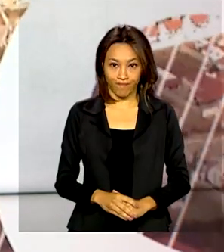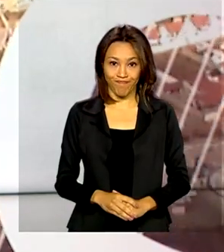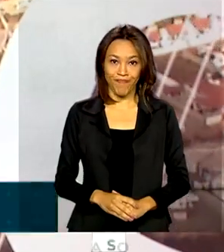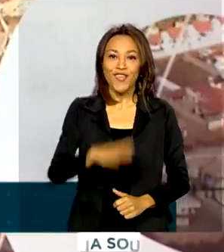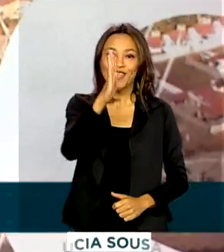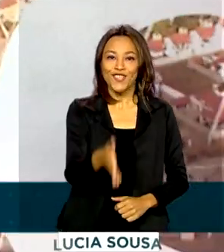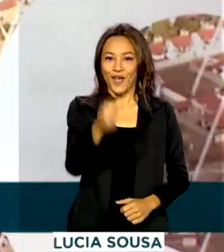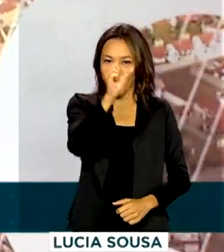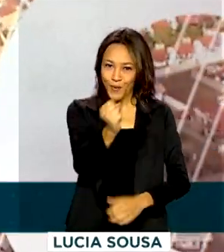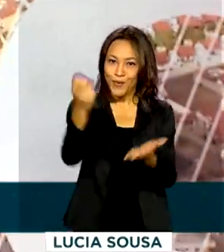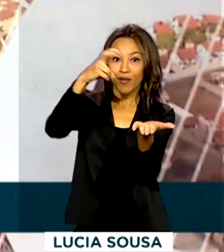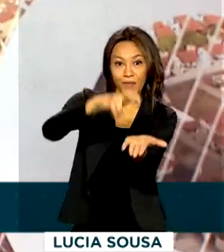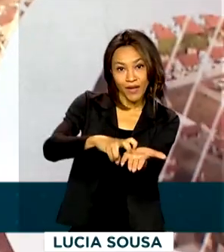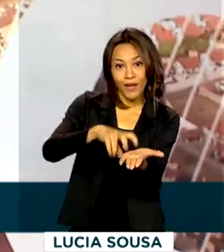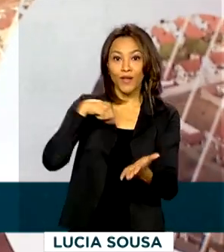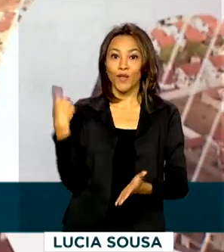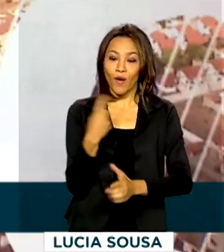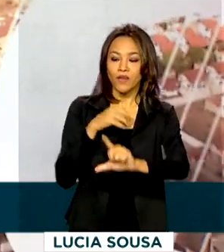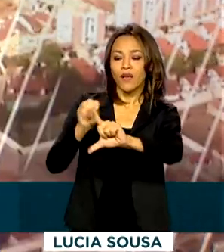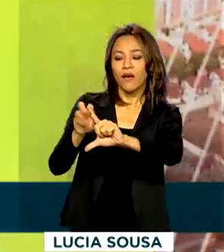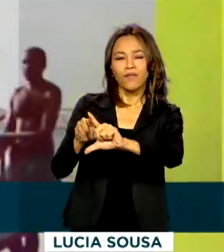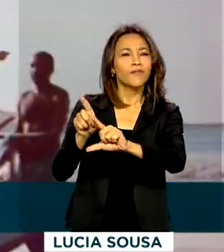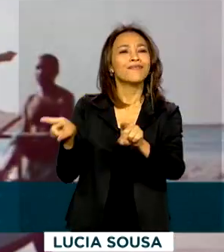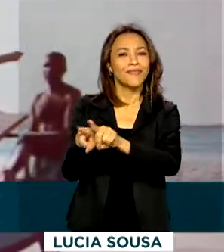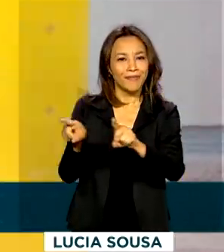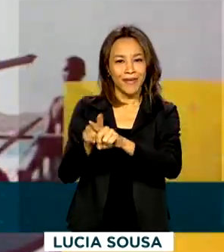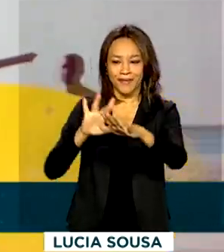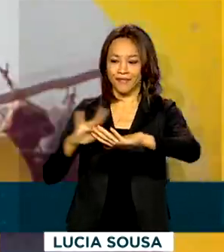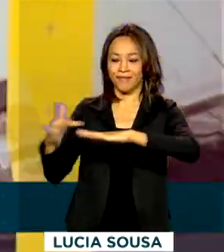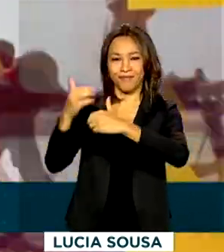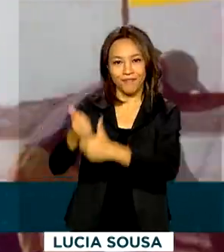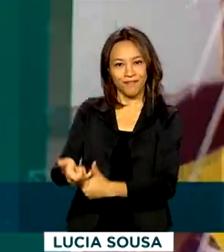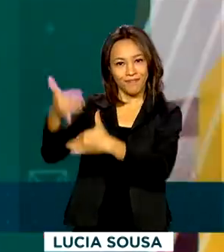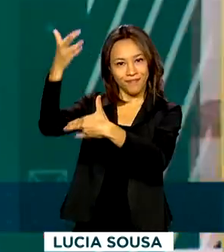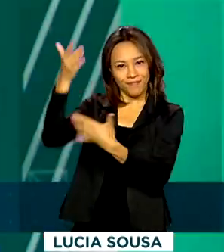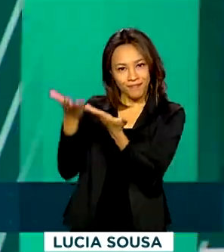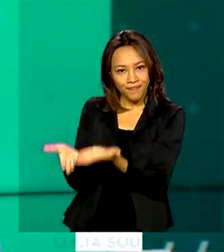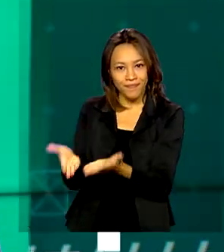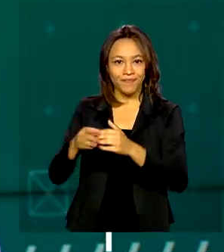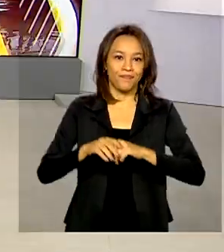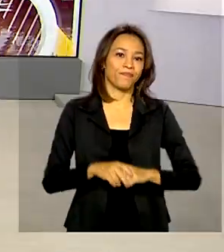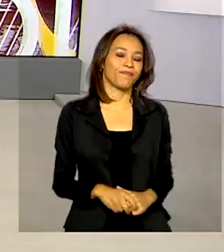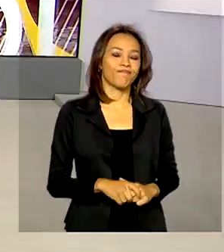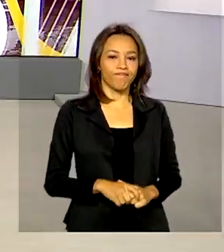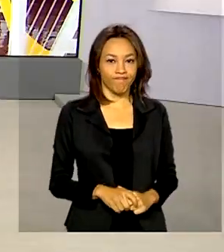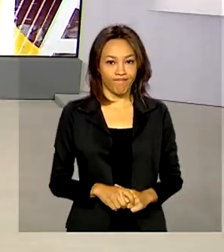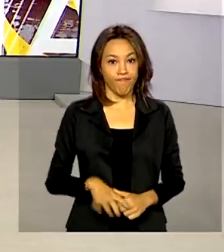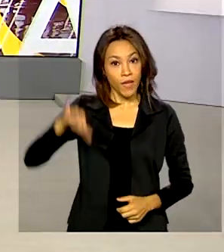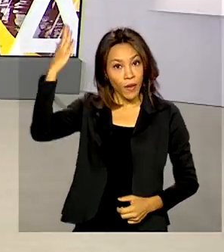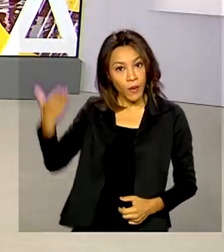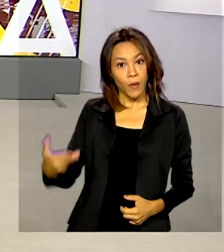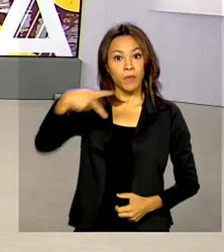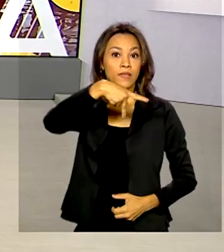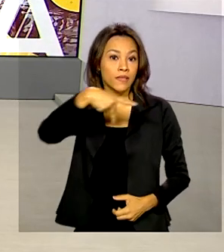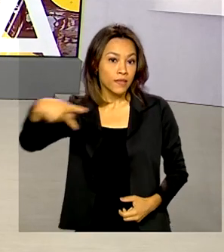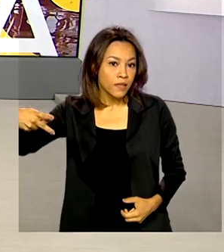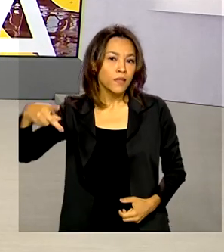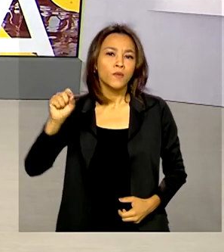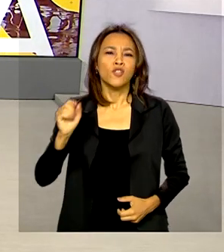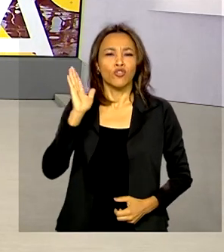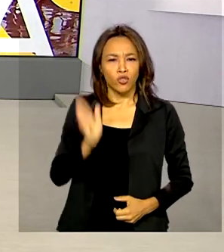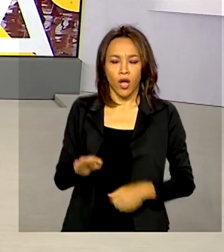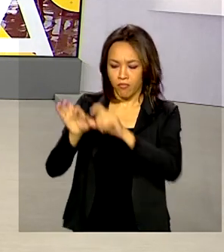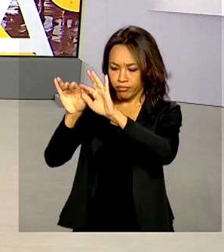São 8 horas da manhã e nós estamos ao vivo também pelas redes sociais. O presidente Jair Bolsonaro